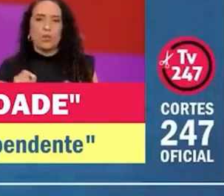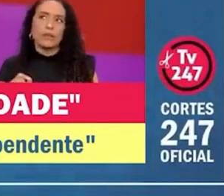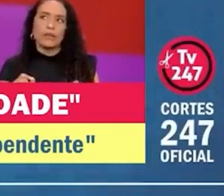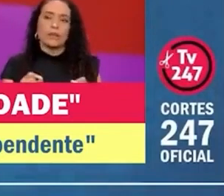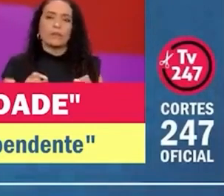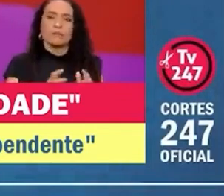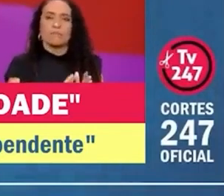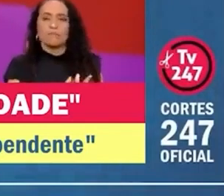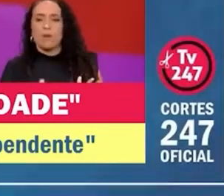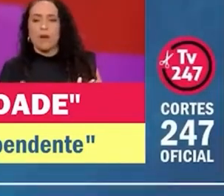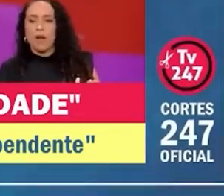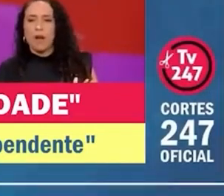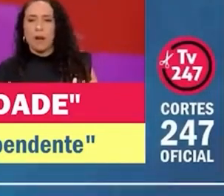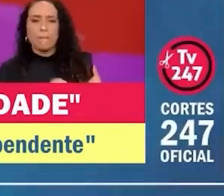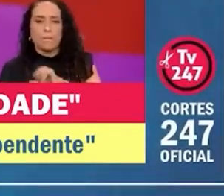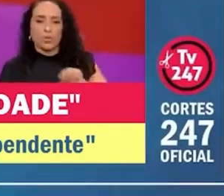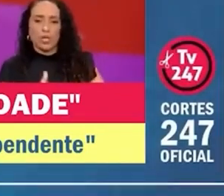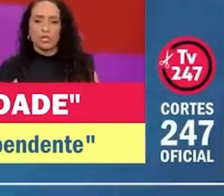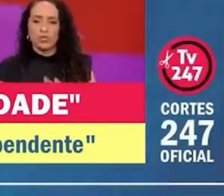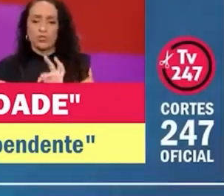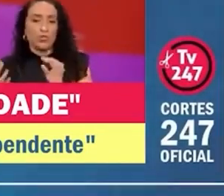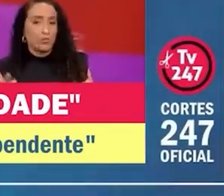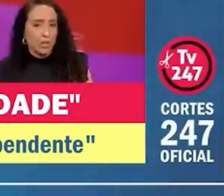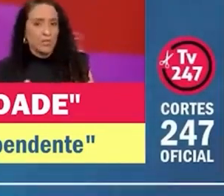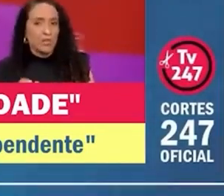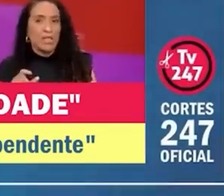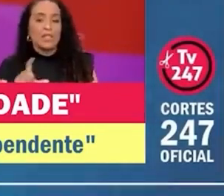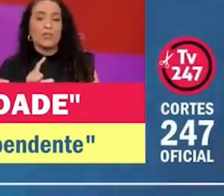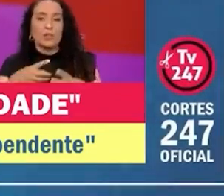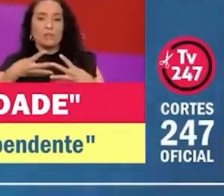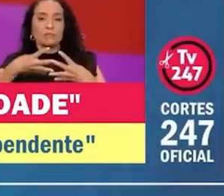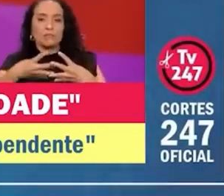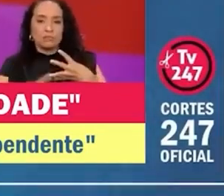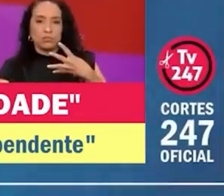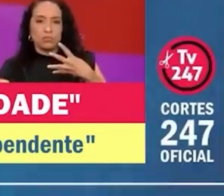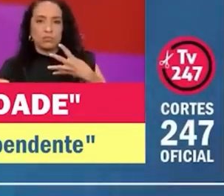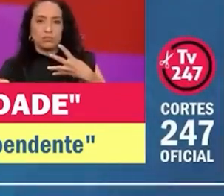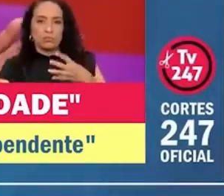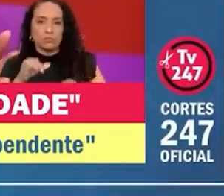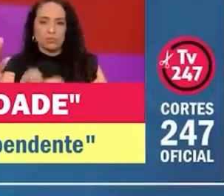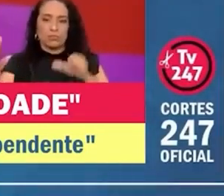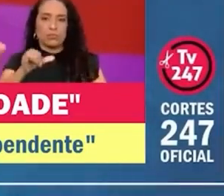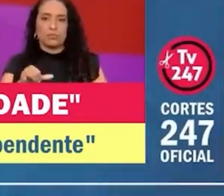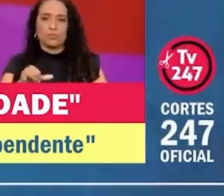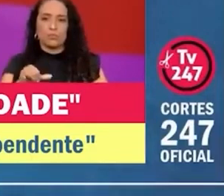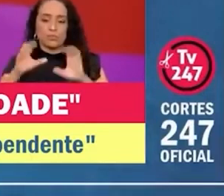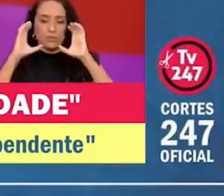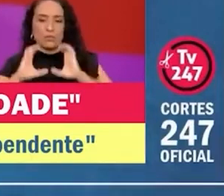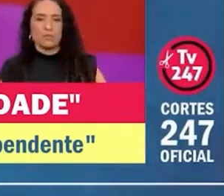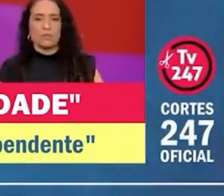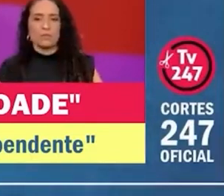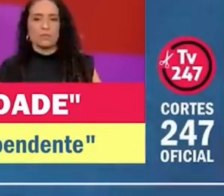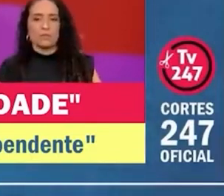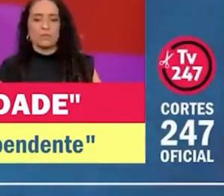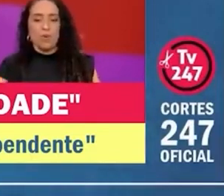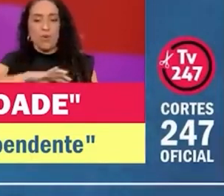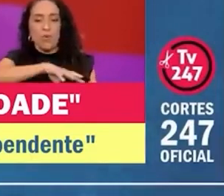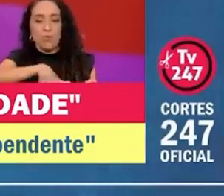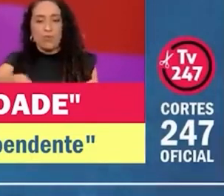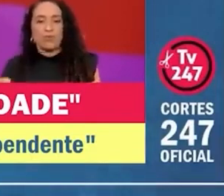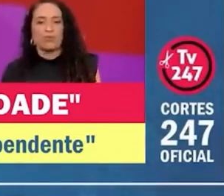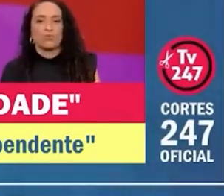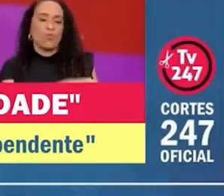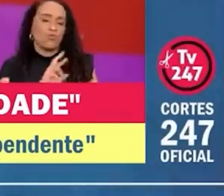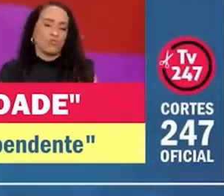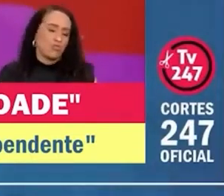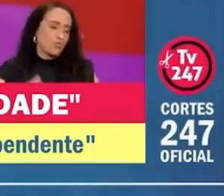não houve uma mudança tecnológica, houve uma mutação civilizacional. É um outro mundo, é